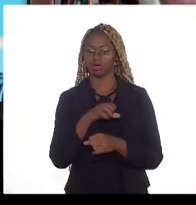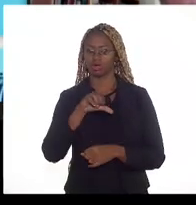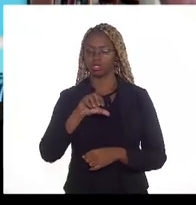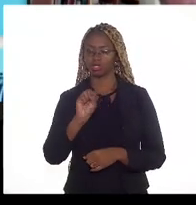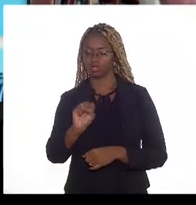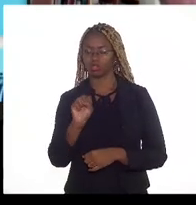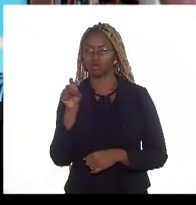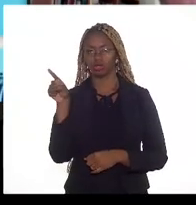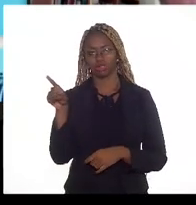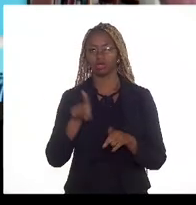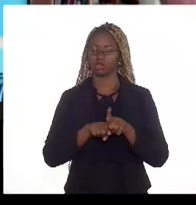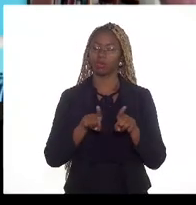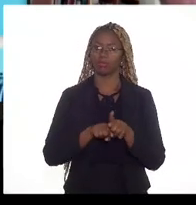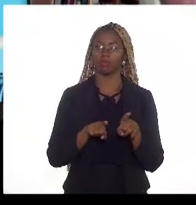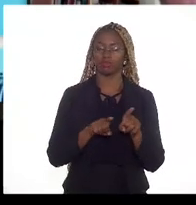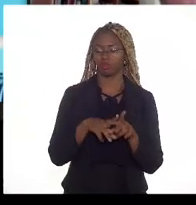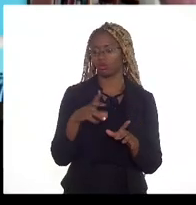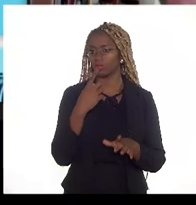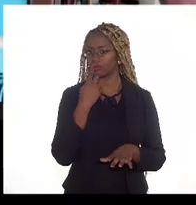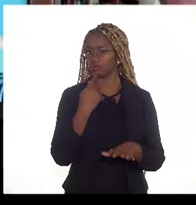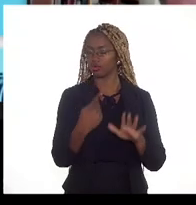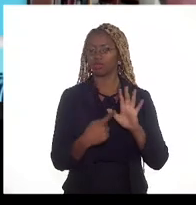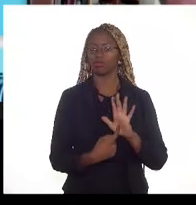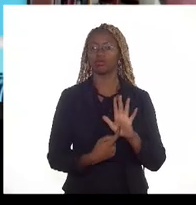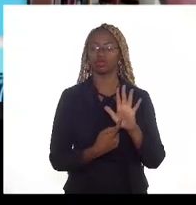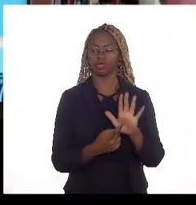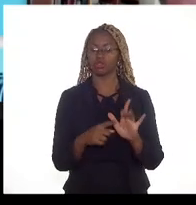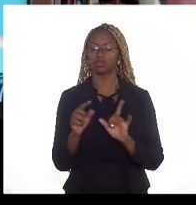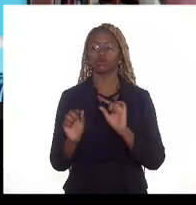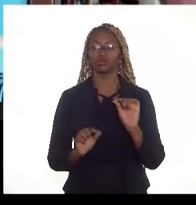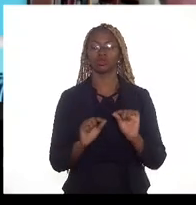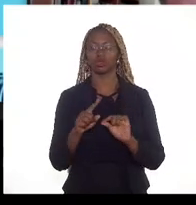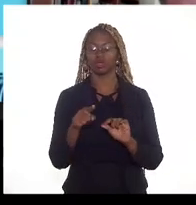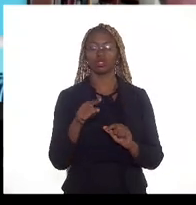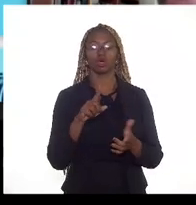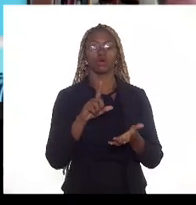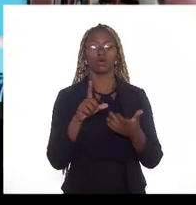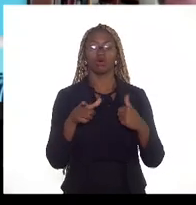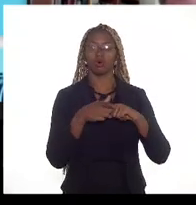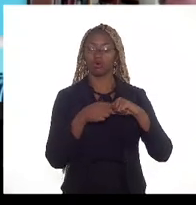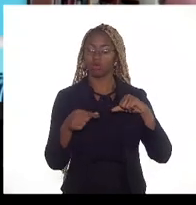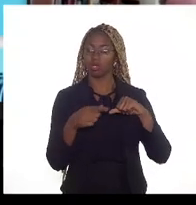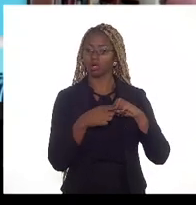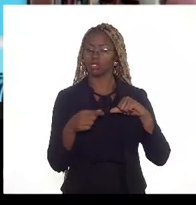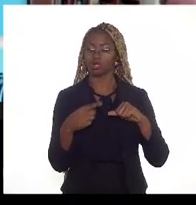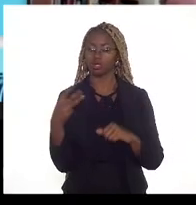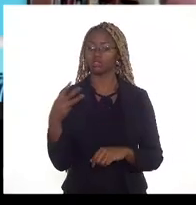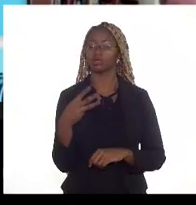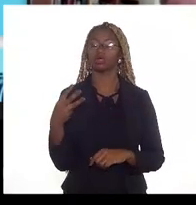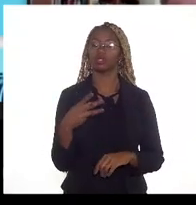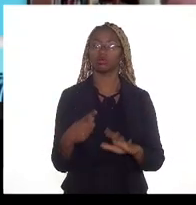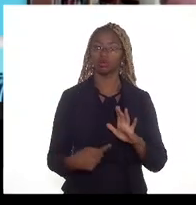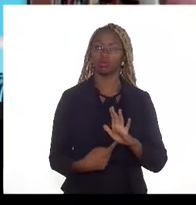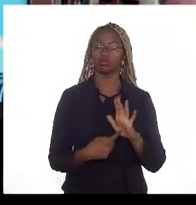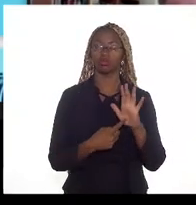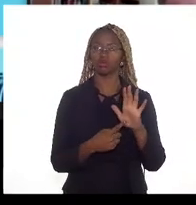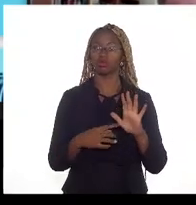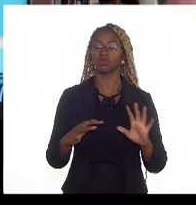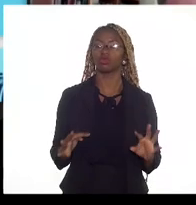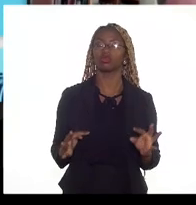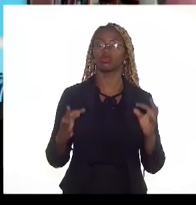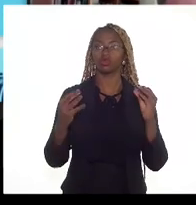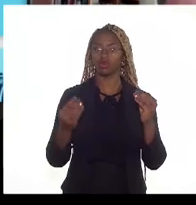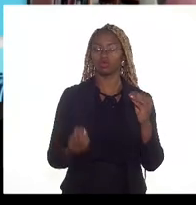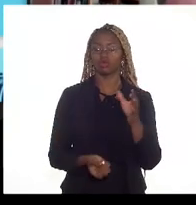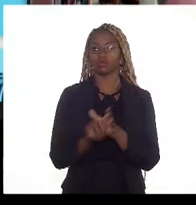Tiago da ANP também já mostrou que em seu artigo terceiro diz que volume total de produção